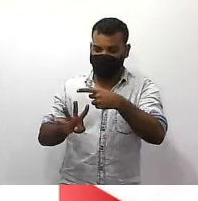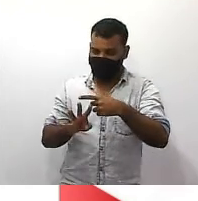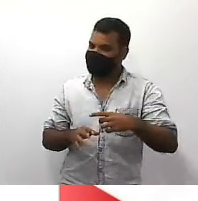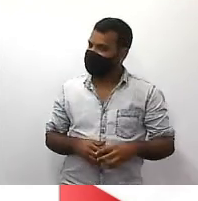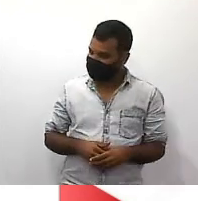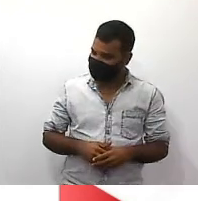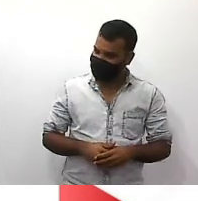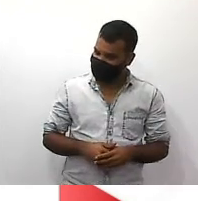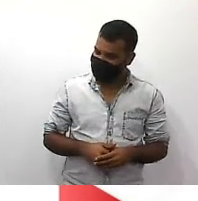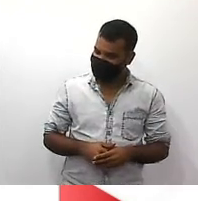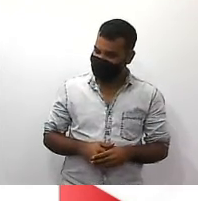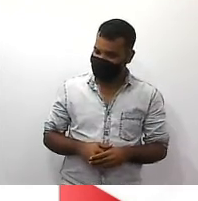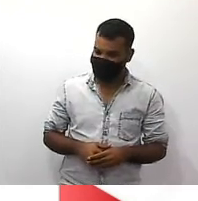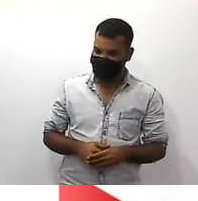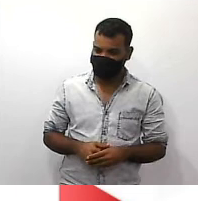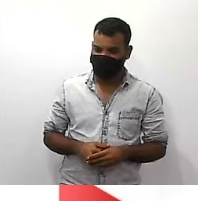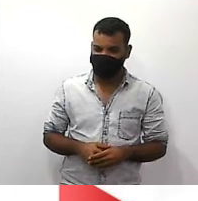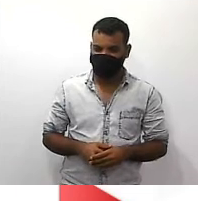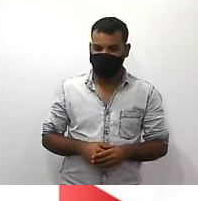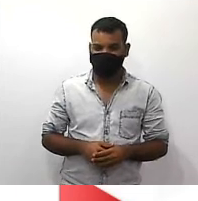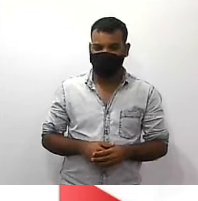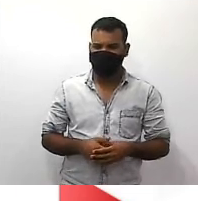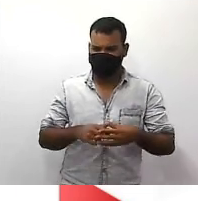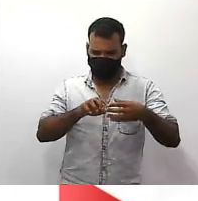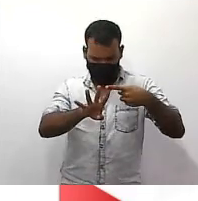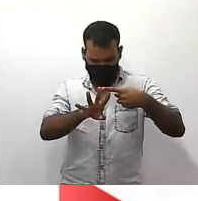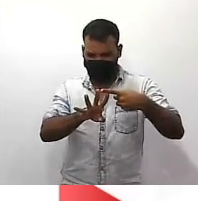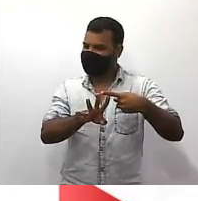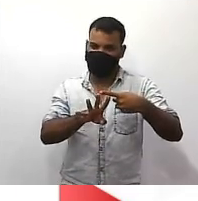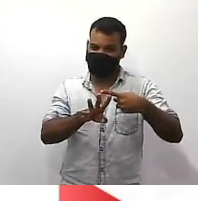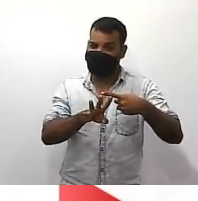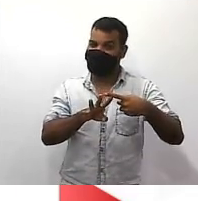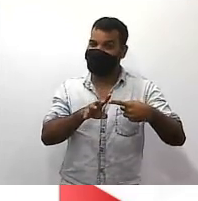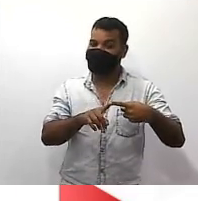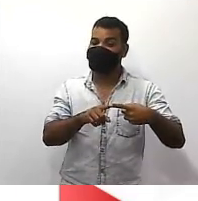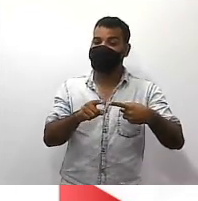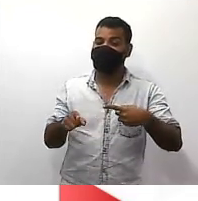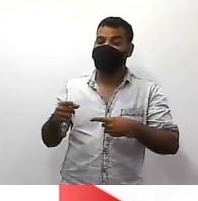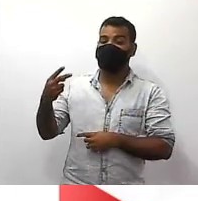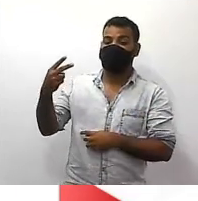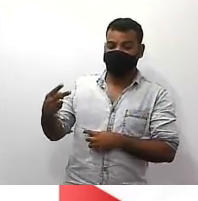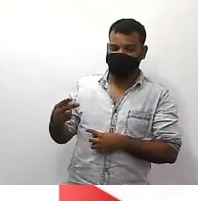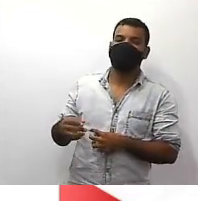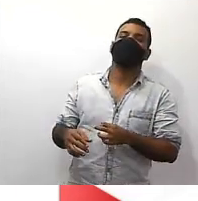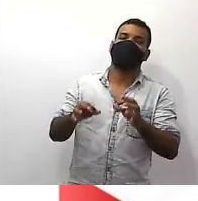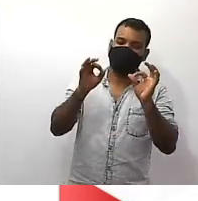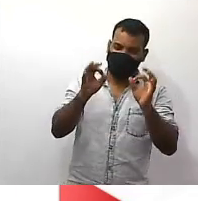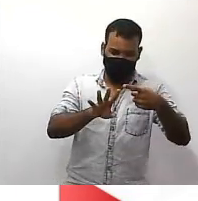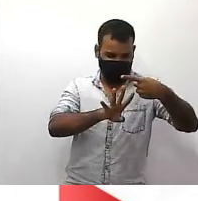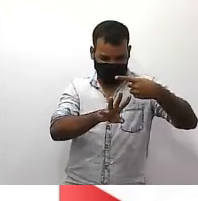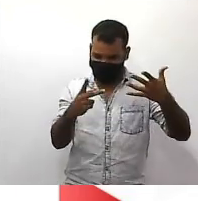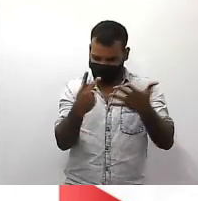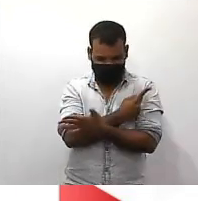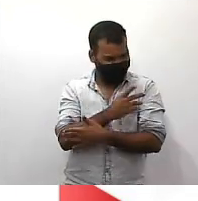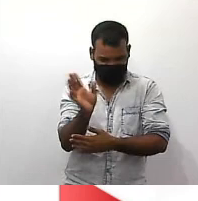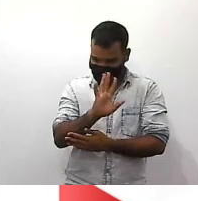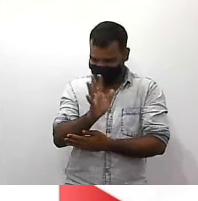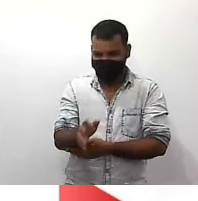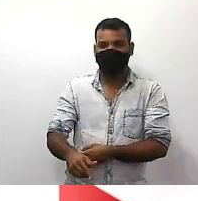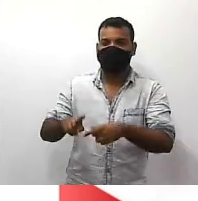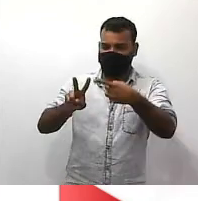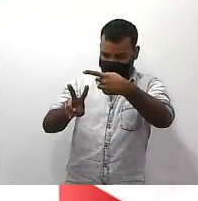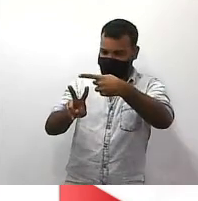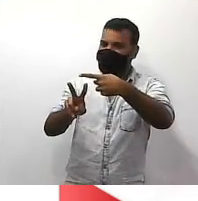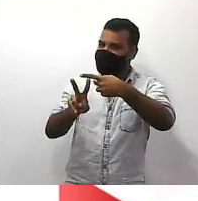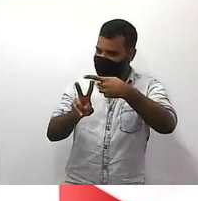4 tá errado tá é sobre 2 ok 11 sobre 2 agora tá correto 11 sobre 2